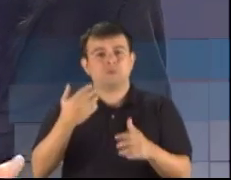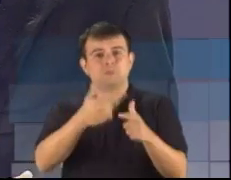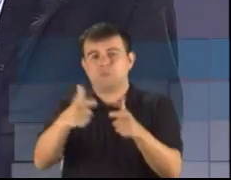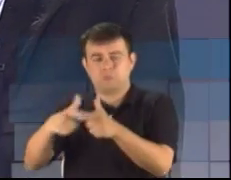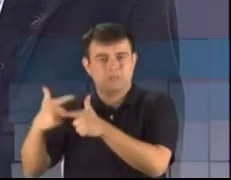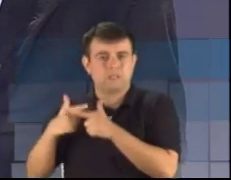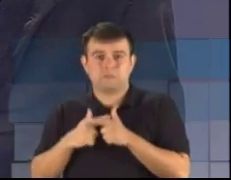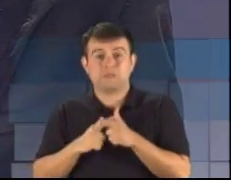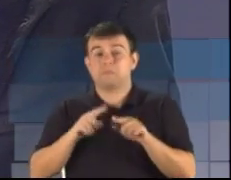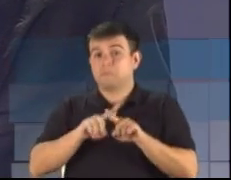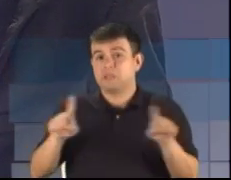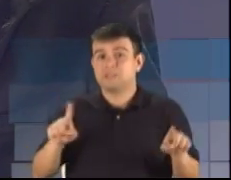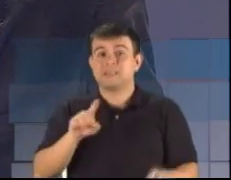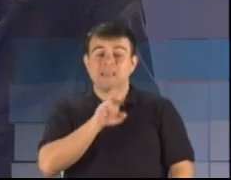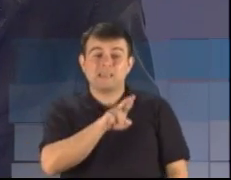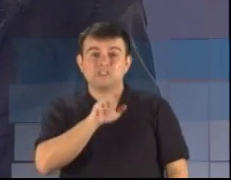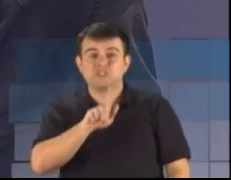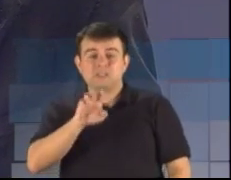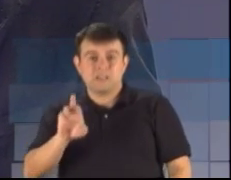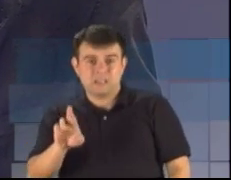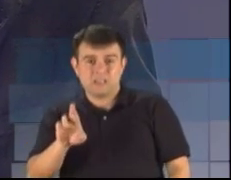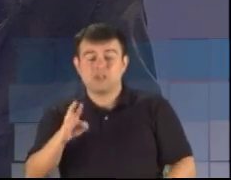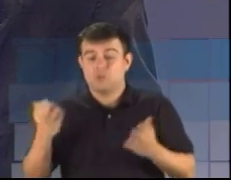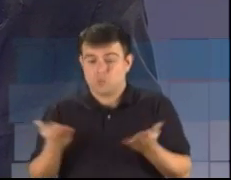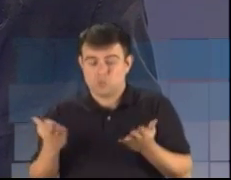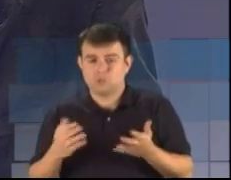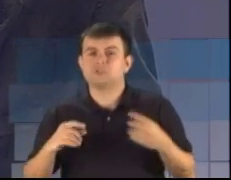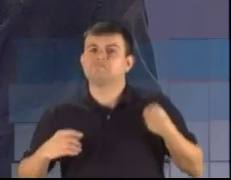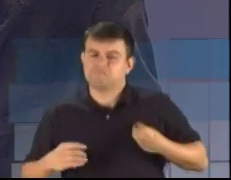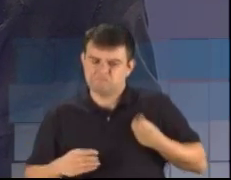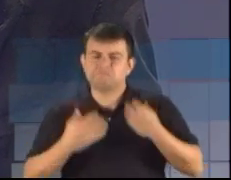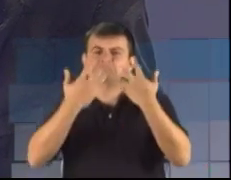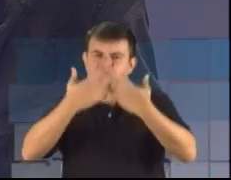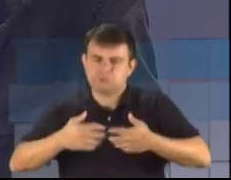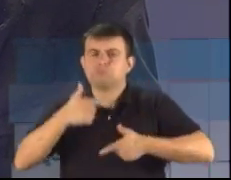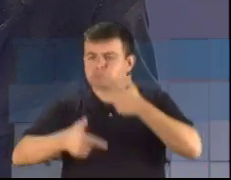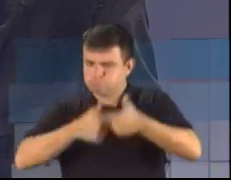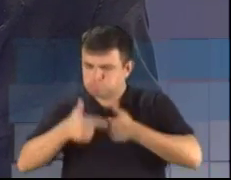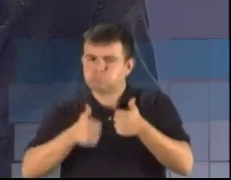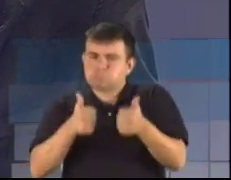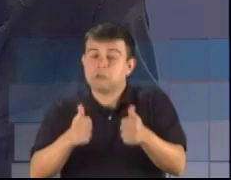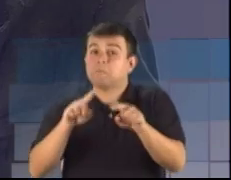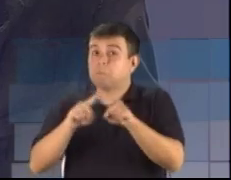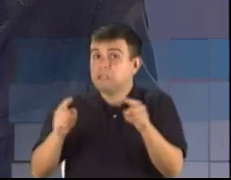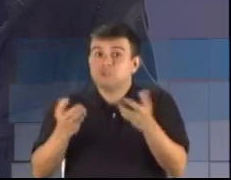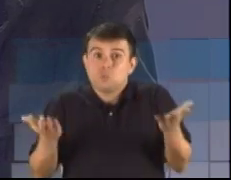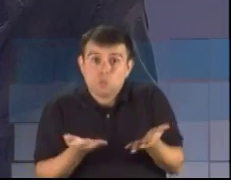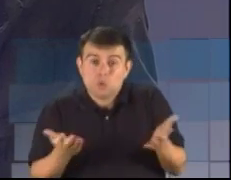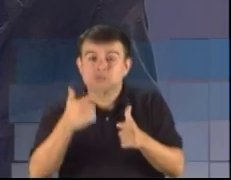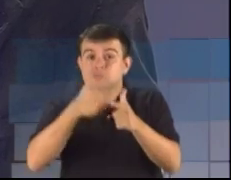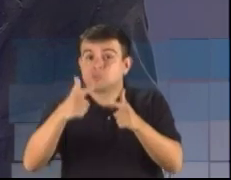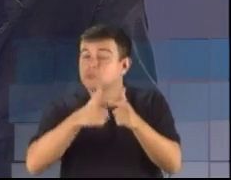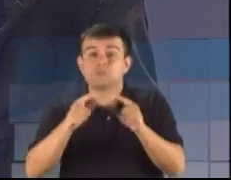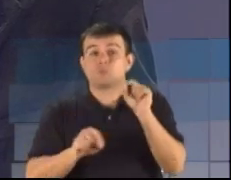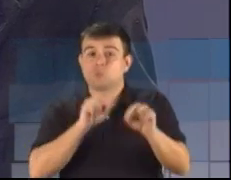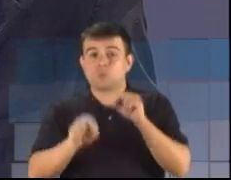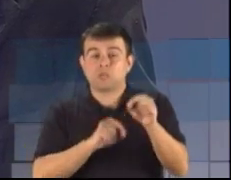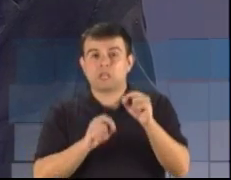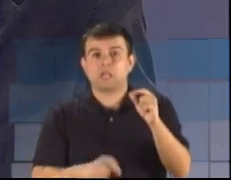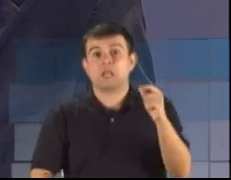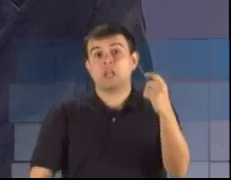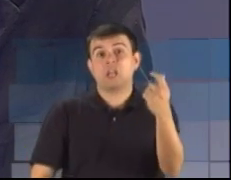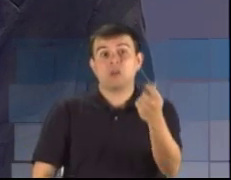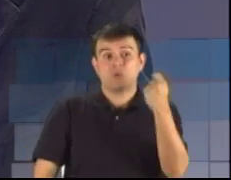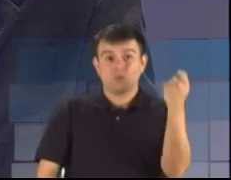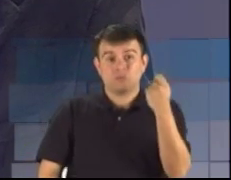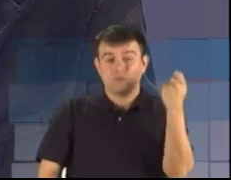alguns aspectos, está funcionando, mas, principalmente, hoje, equivocadamente, governo remete ao governo federal mais de 23